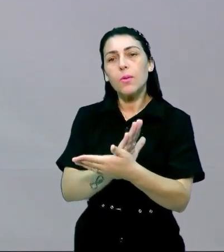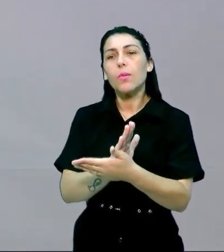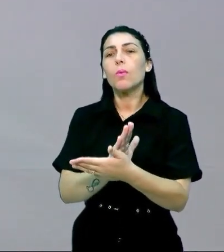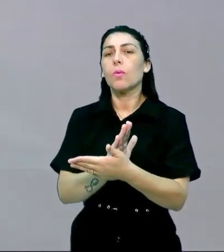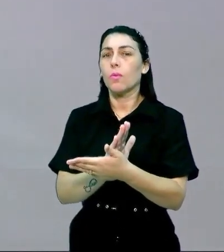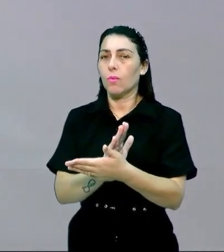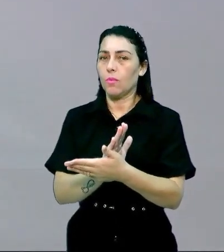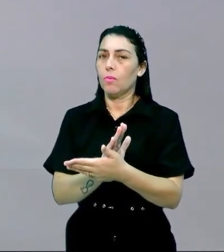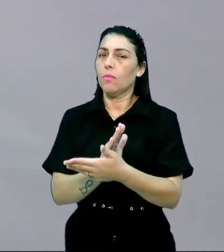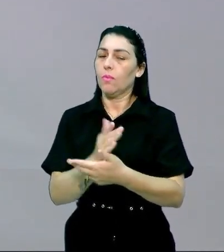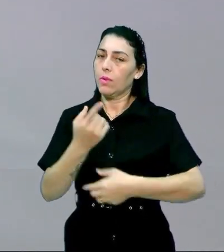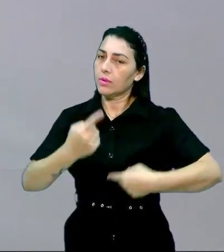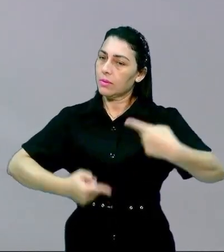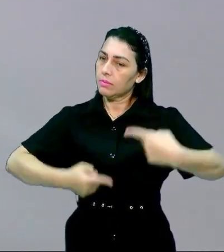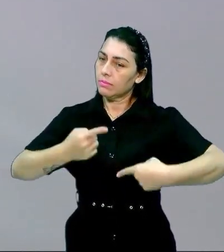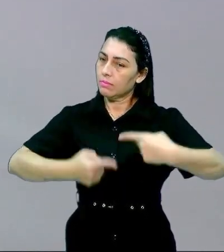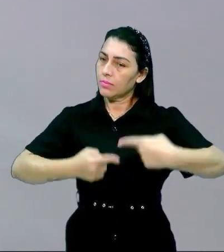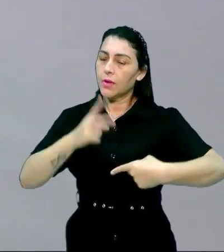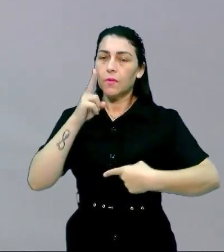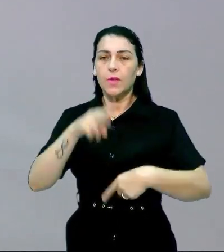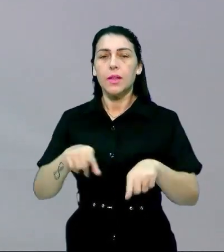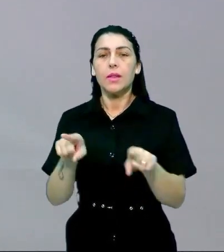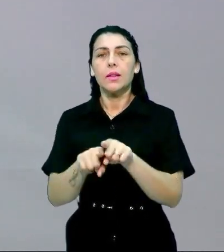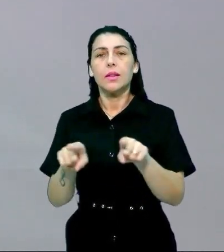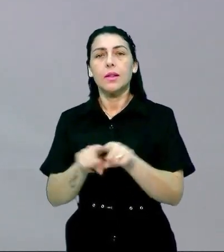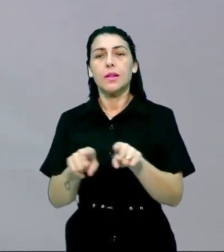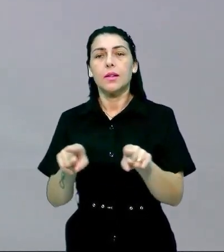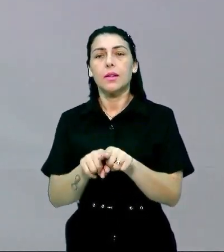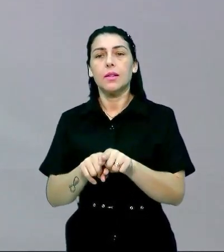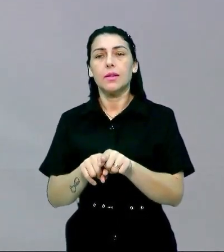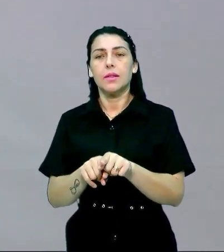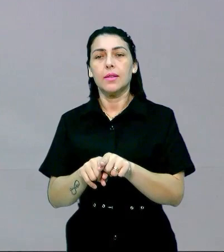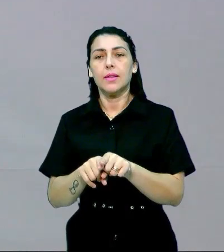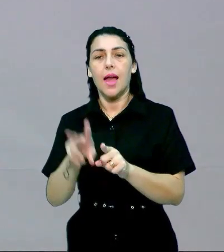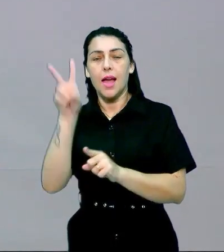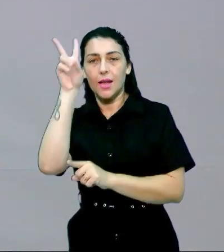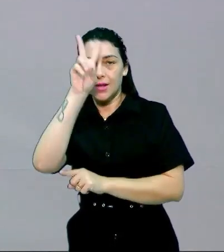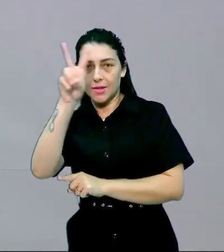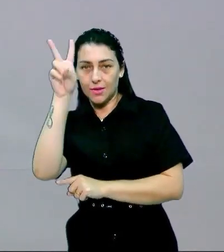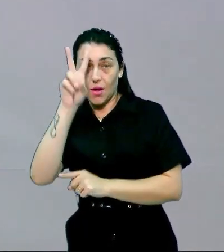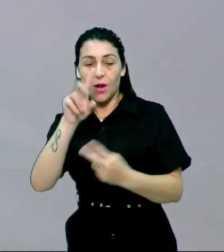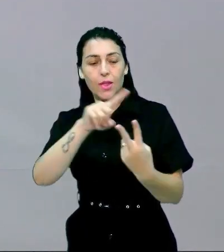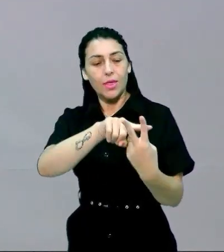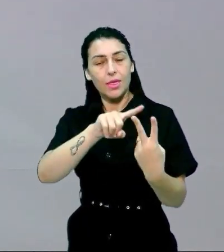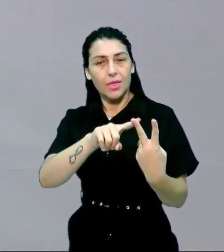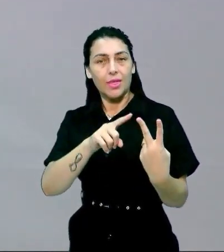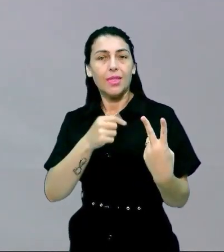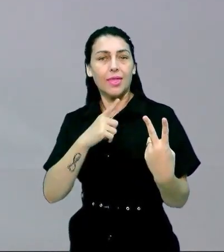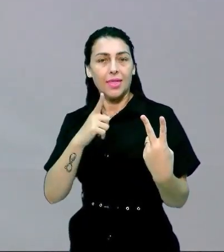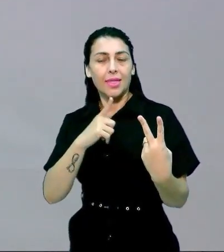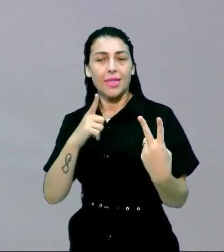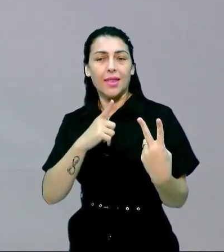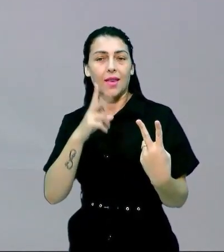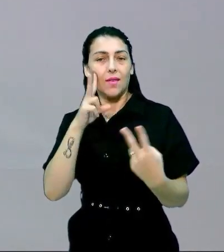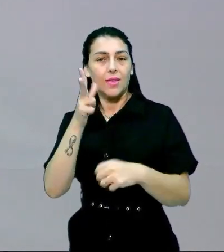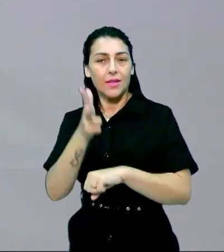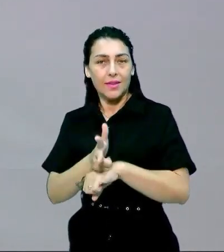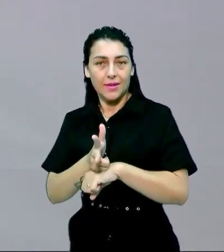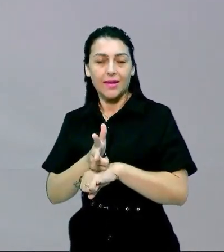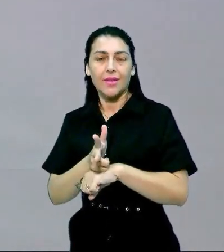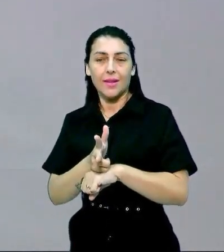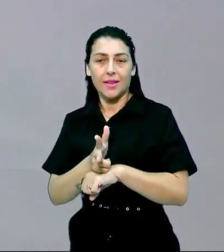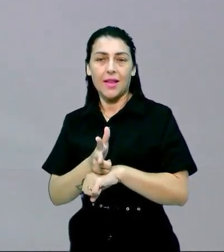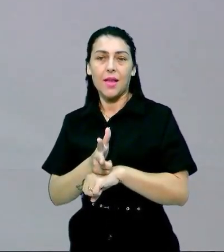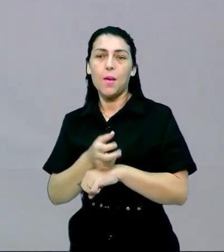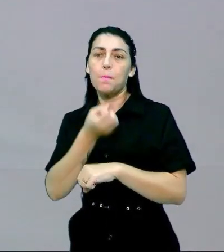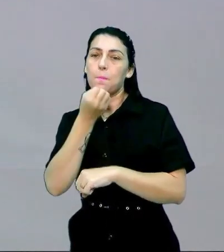debates tá agora a gente vai ver também a gente toda história tem dois lados né a gente vai assistir um vídeo agora que